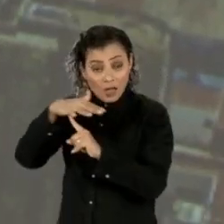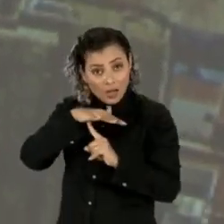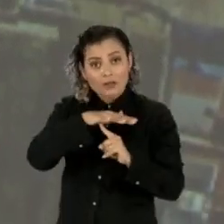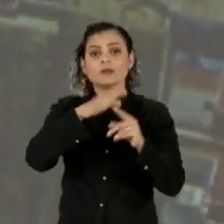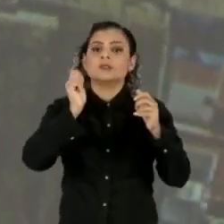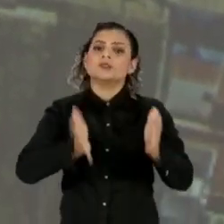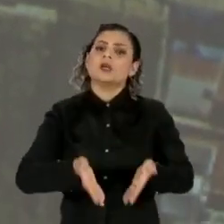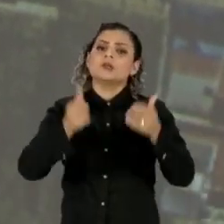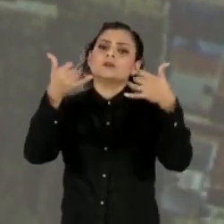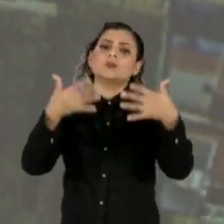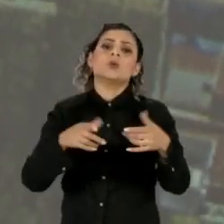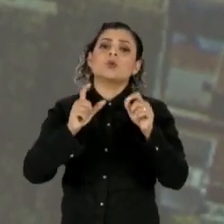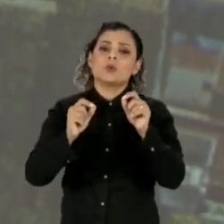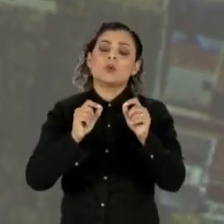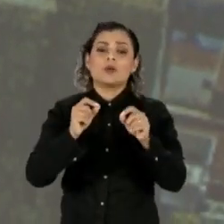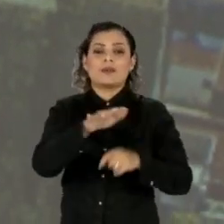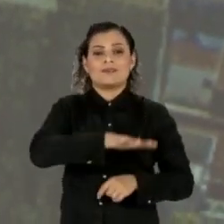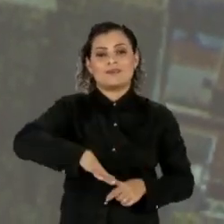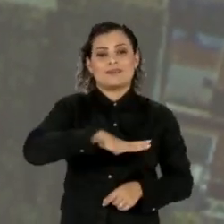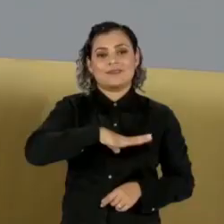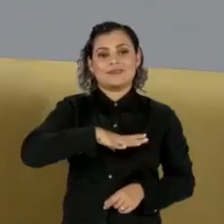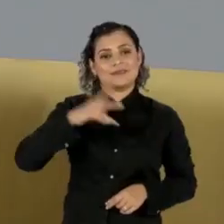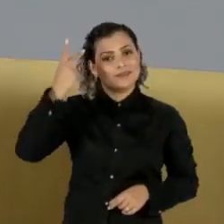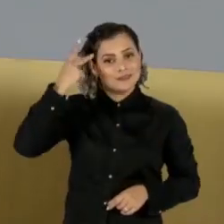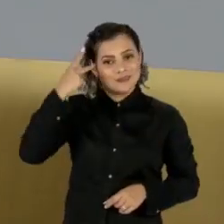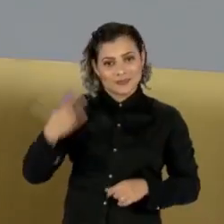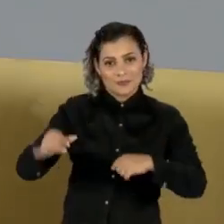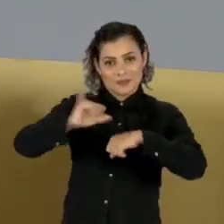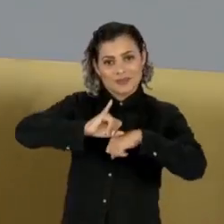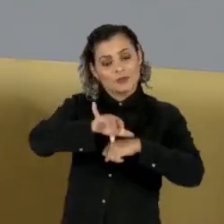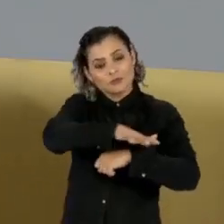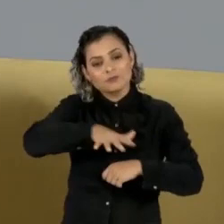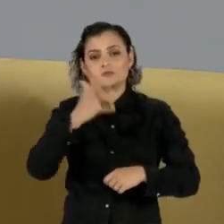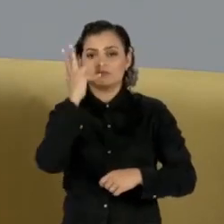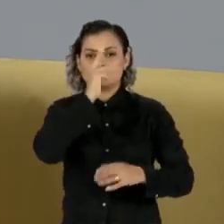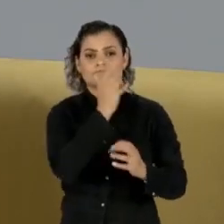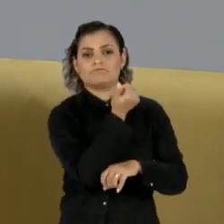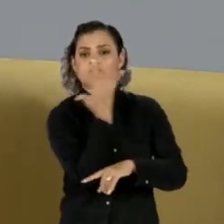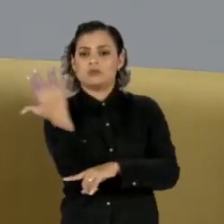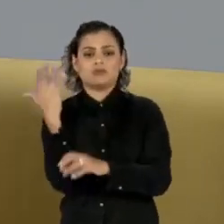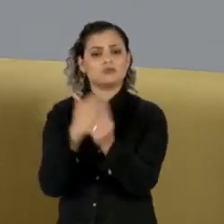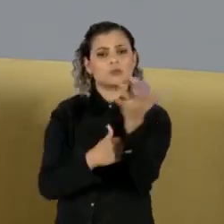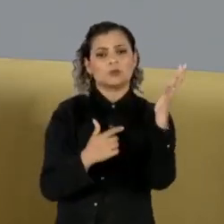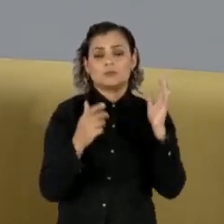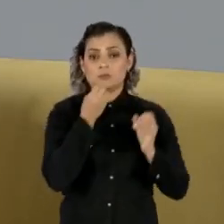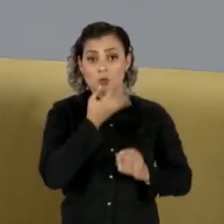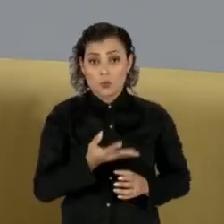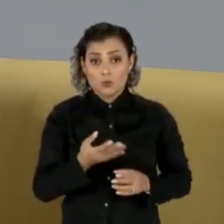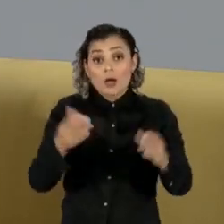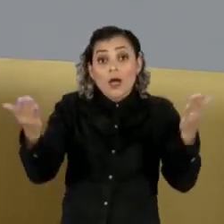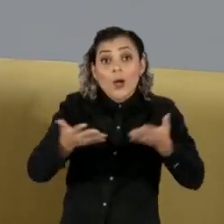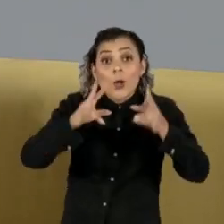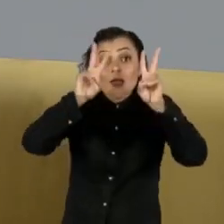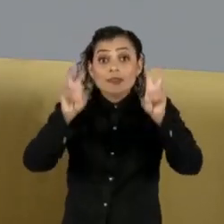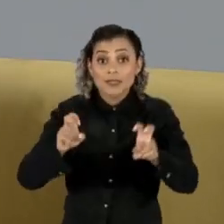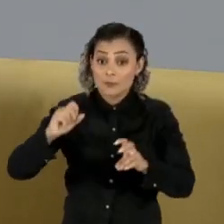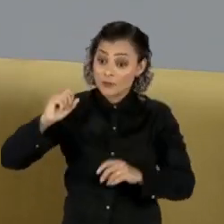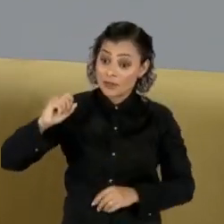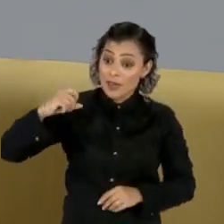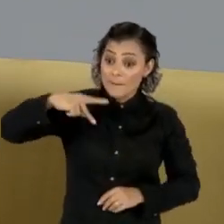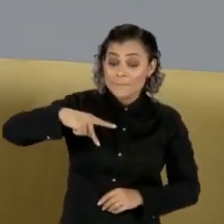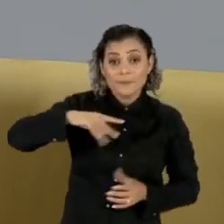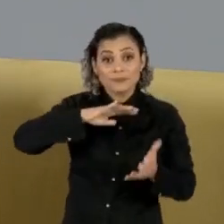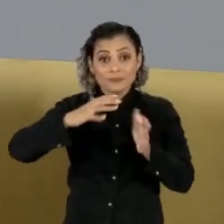das ações para revitalizar o centro de São Paulo. Agora a gente fala sobre a reforma da Previdência, que passou em primeiro turno no